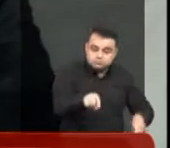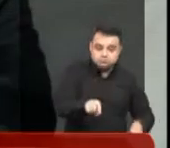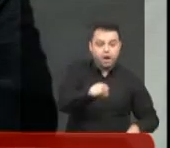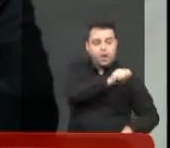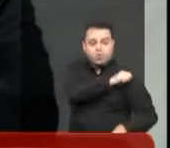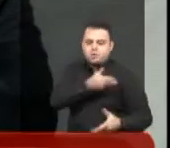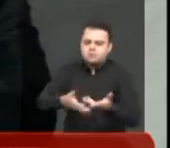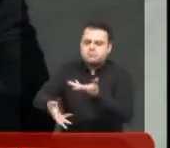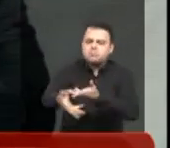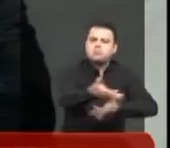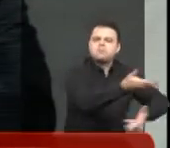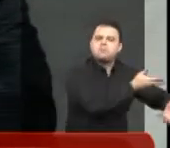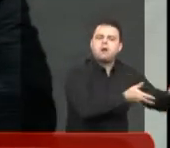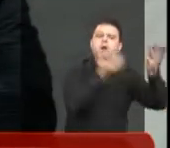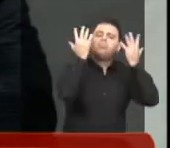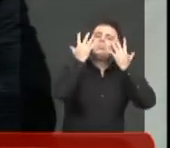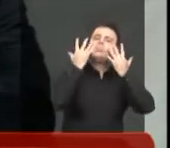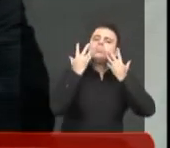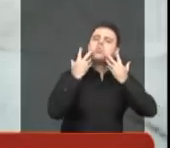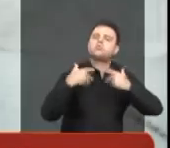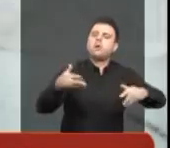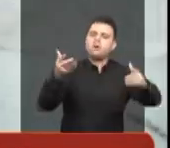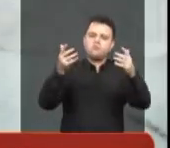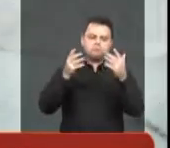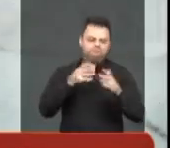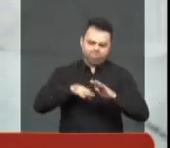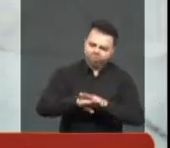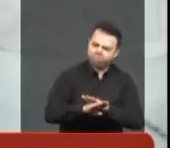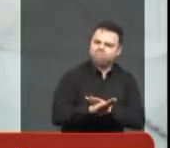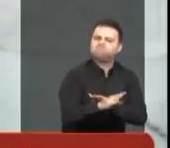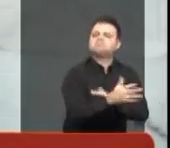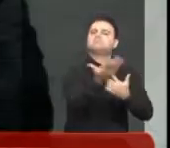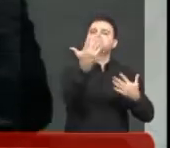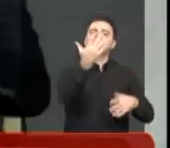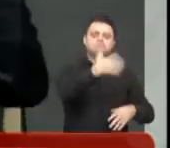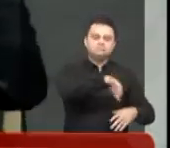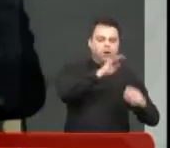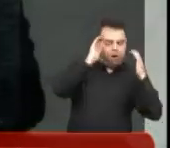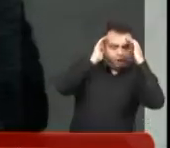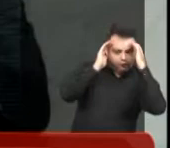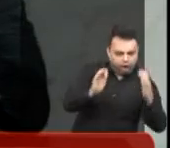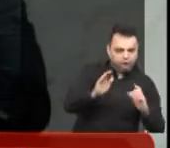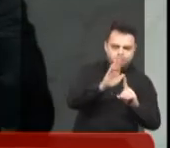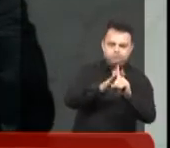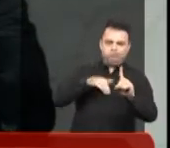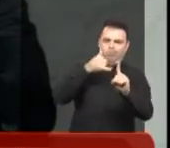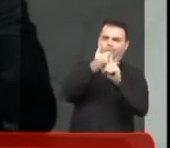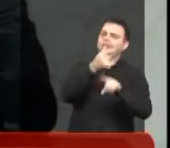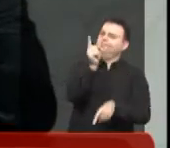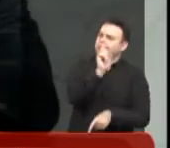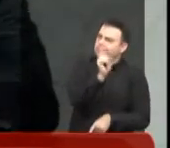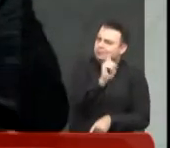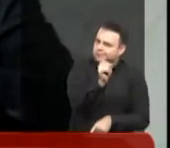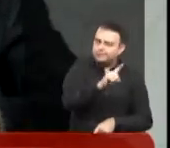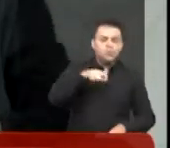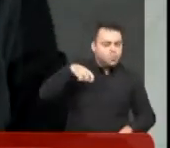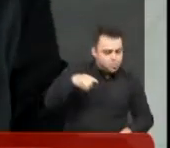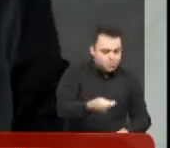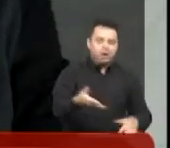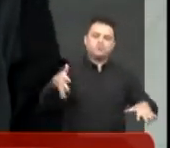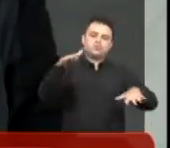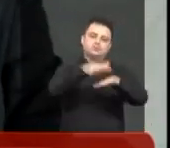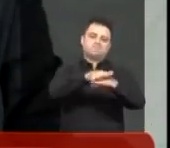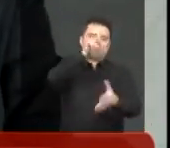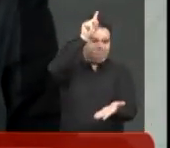toda a conviver com aquele aluno. Naturalizar essa convivência. ensinar a respeitar e a ajudar. Perfeito. Isso, sim,